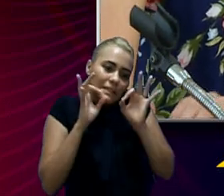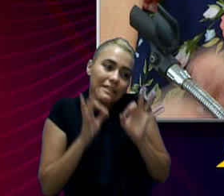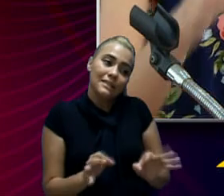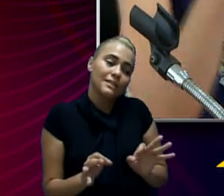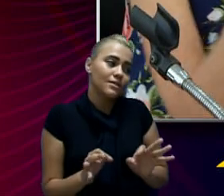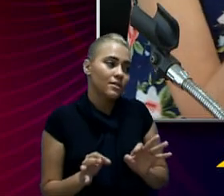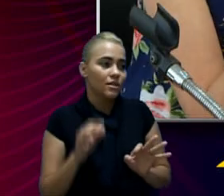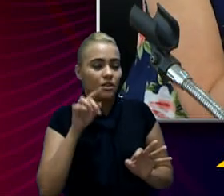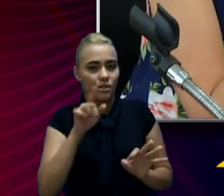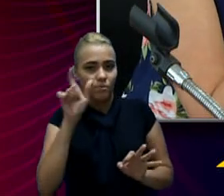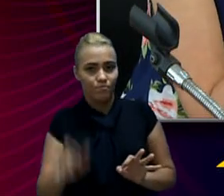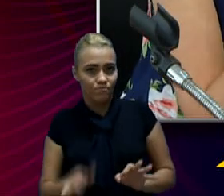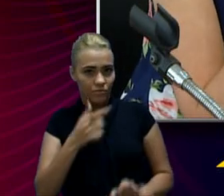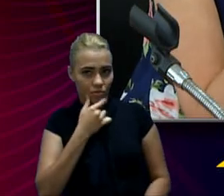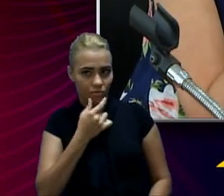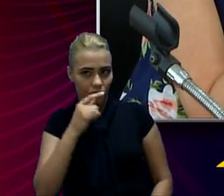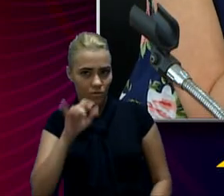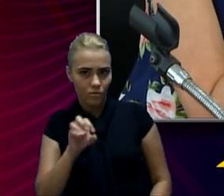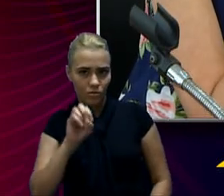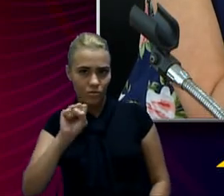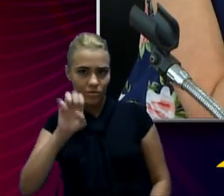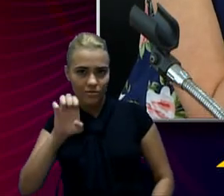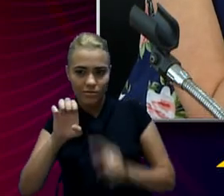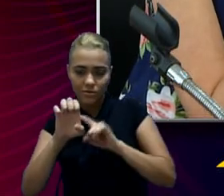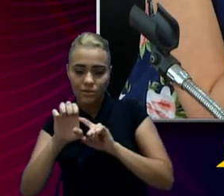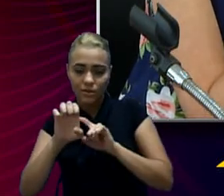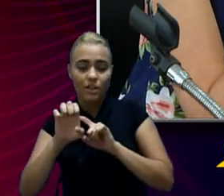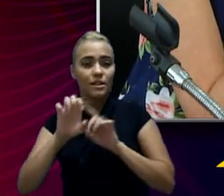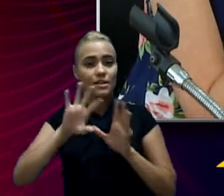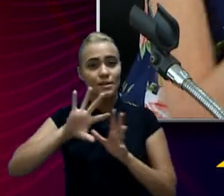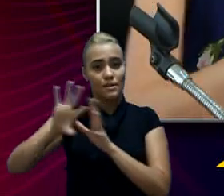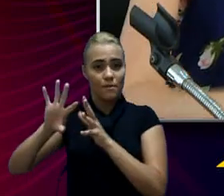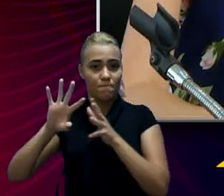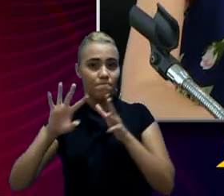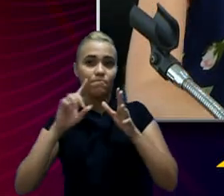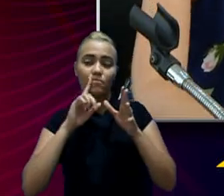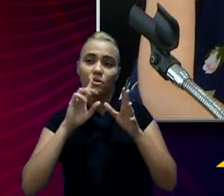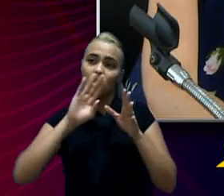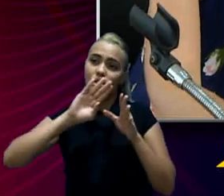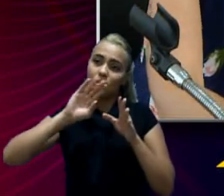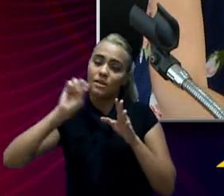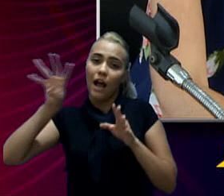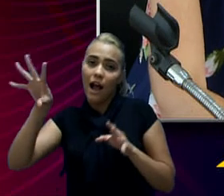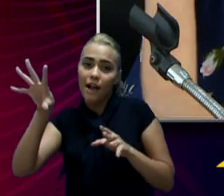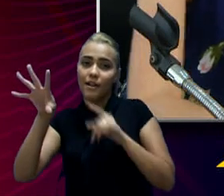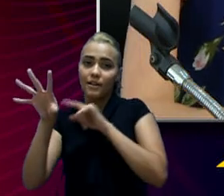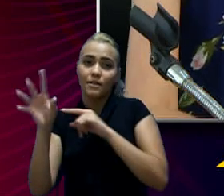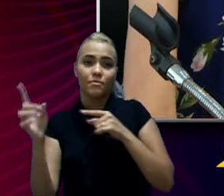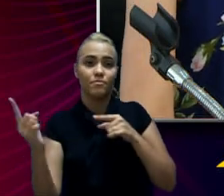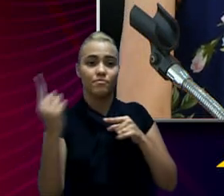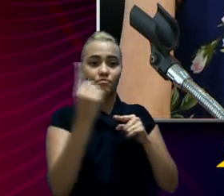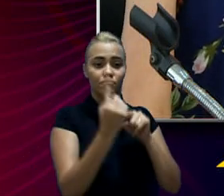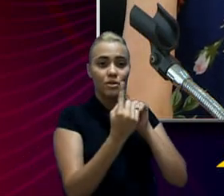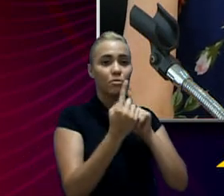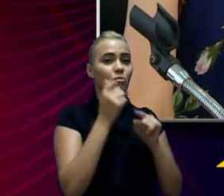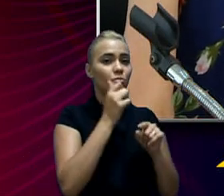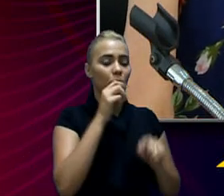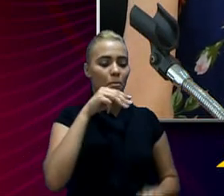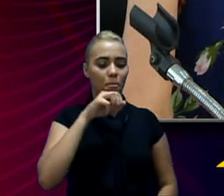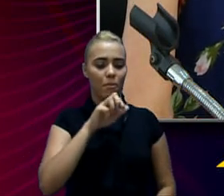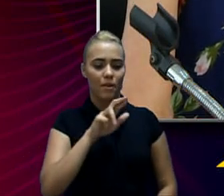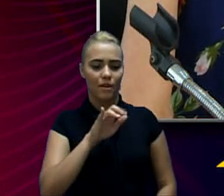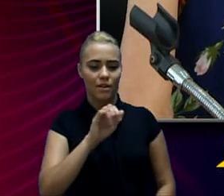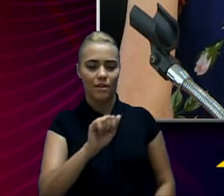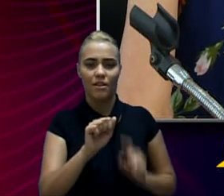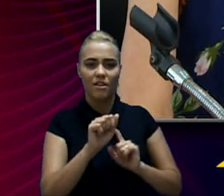quando o senhor José sai dos quadros, por qualquer um dos motivos, e entra a senhora Maria, não